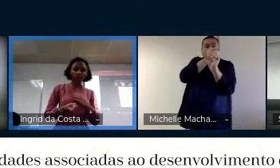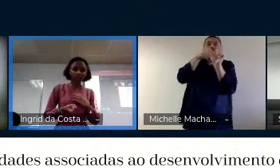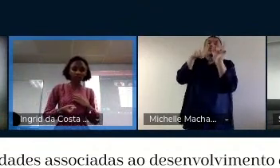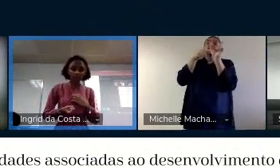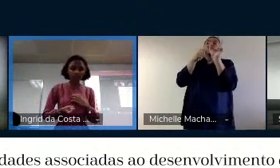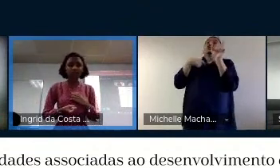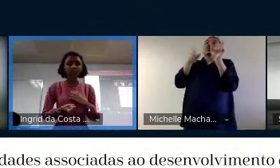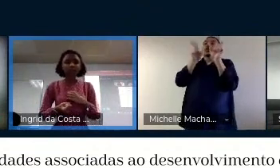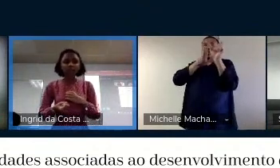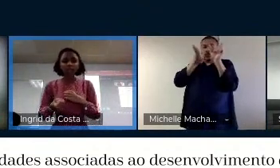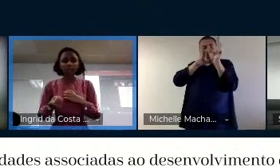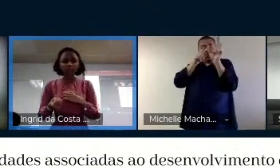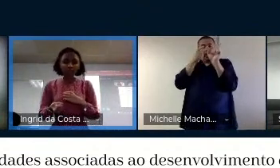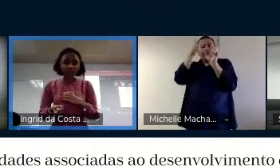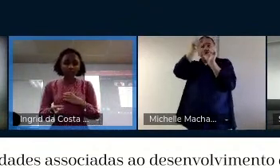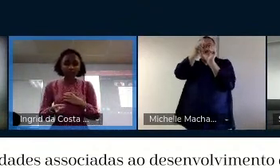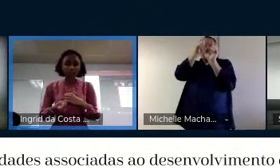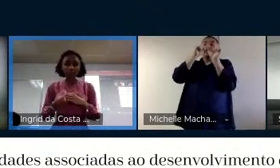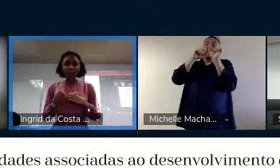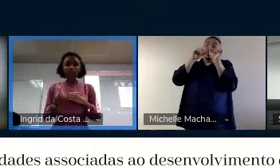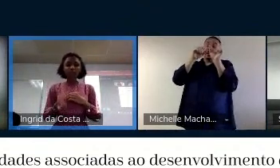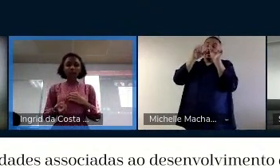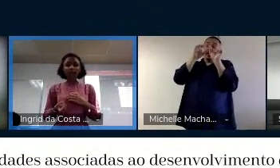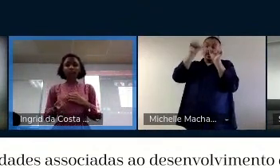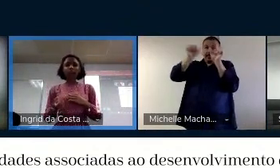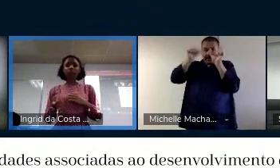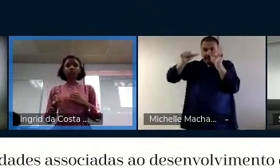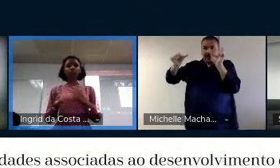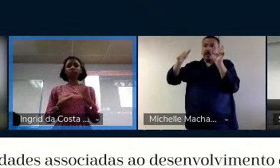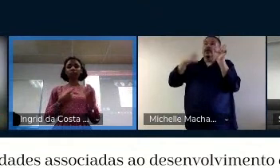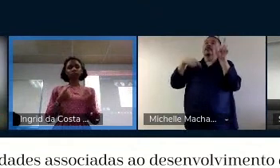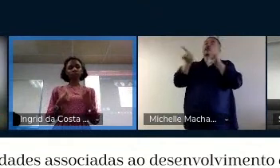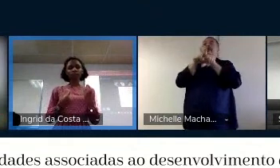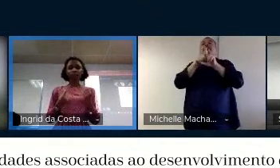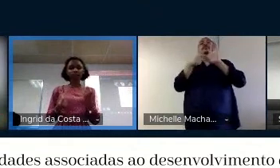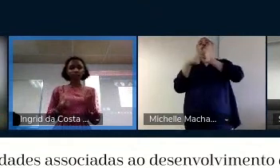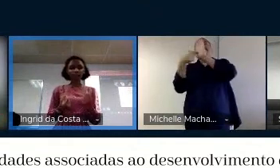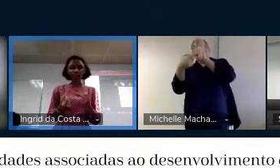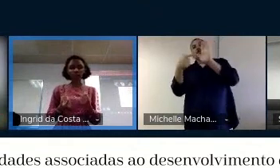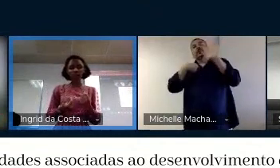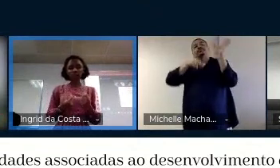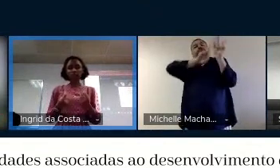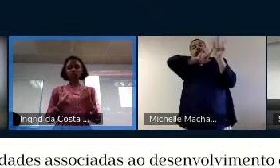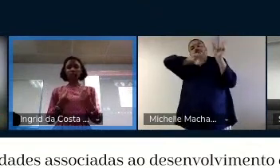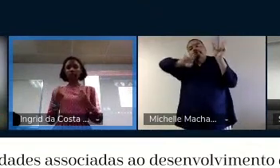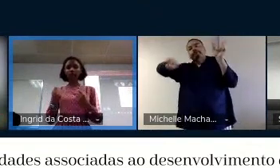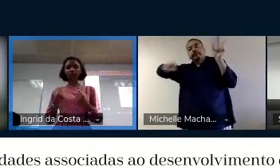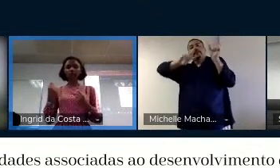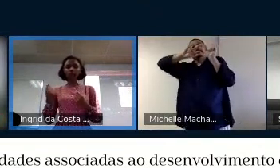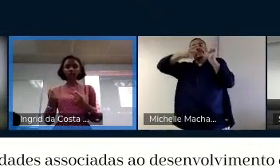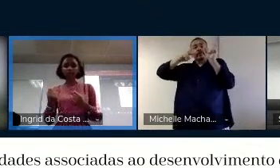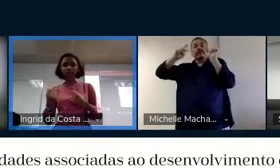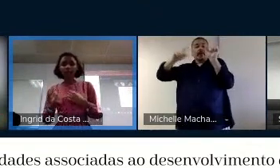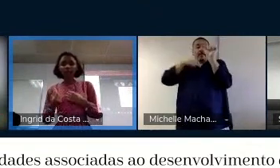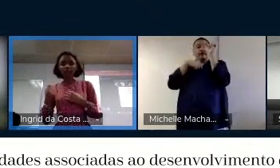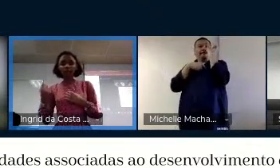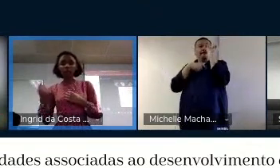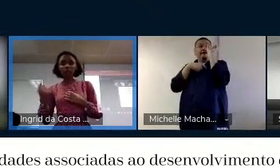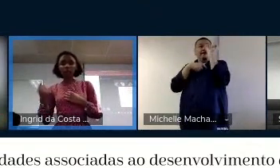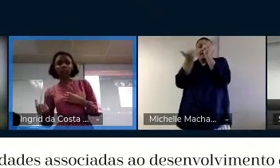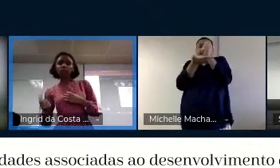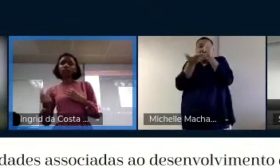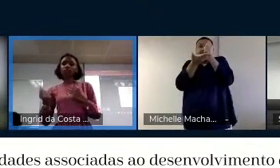uma palavra derivada. Também, apontar diferentes significados que uma palavra base